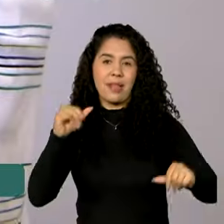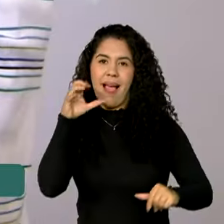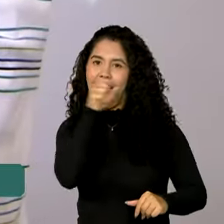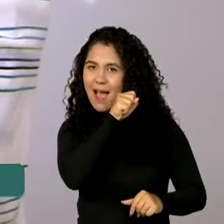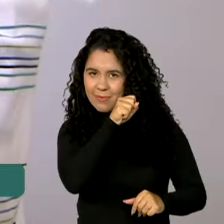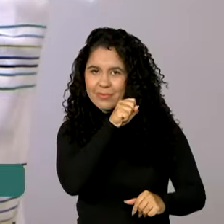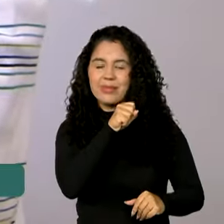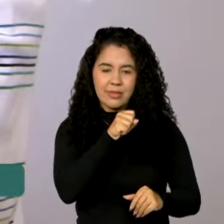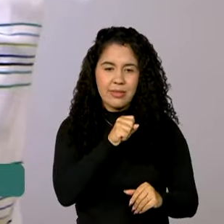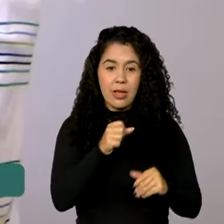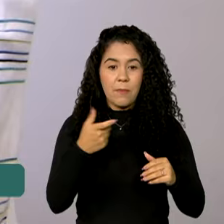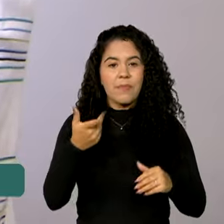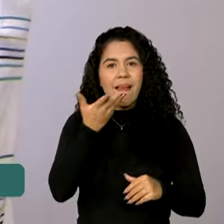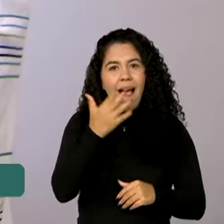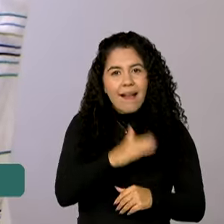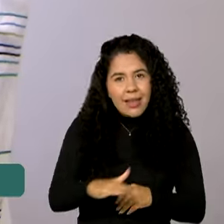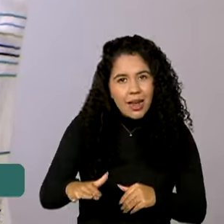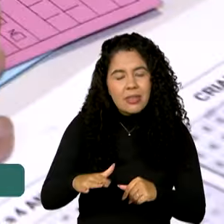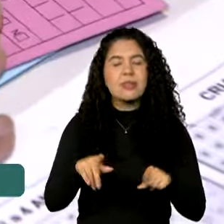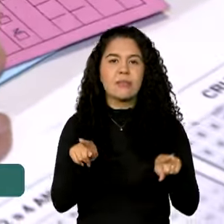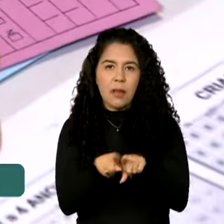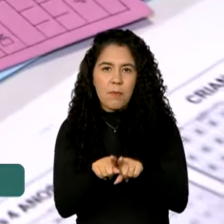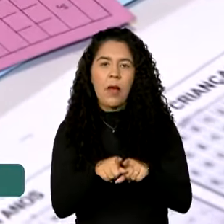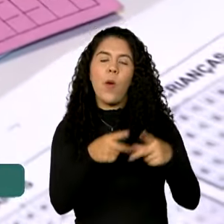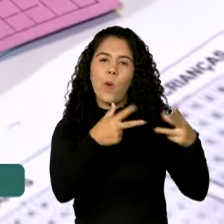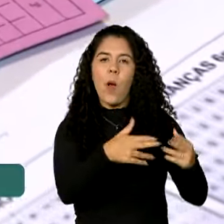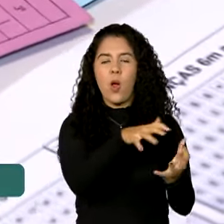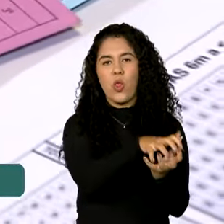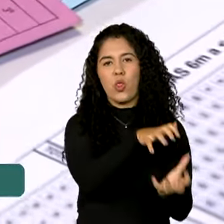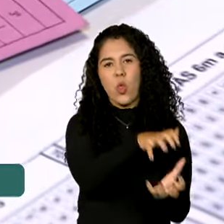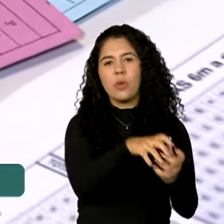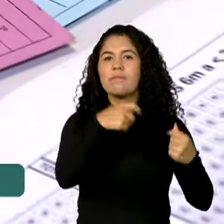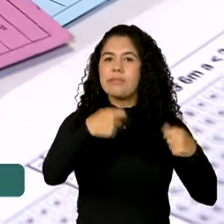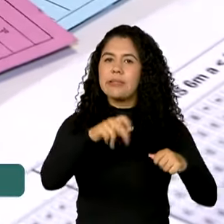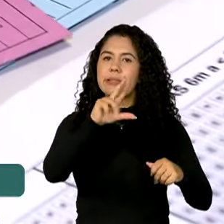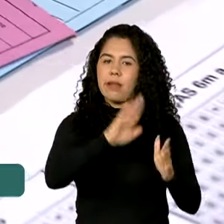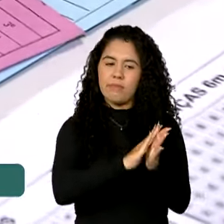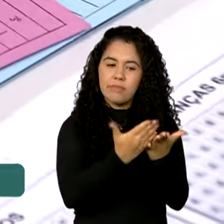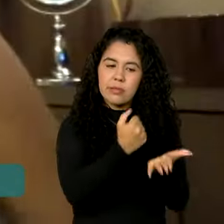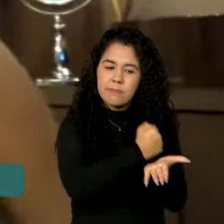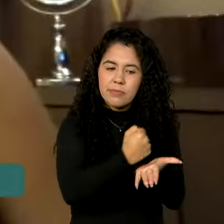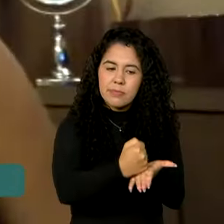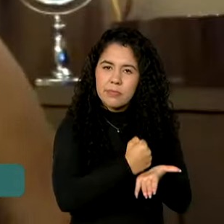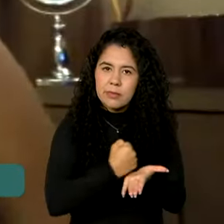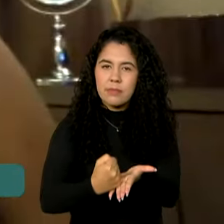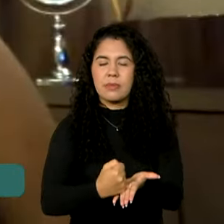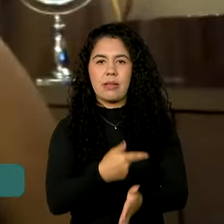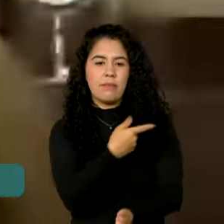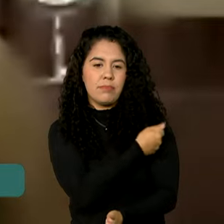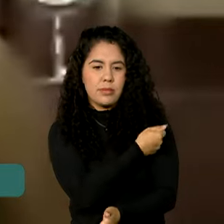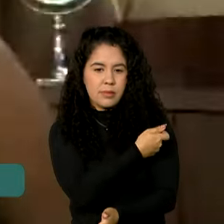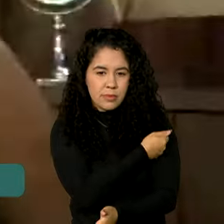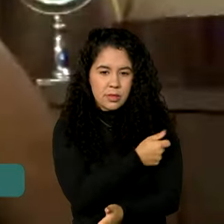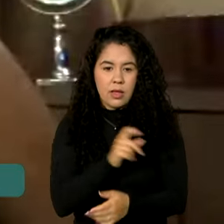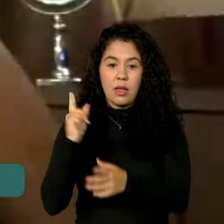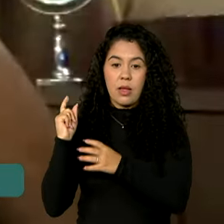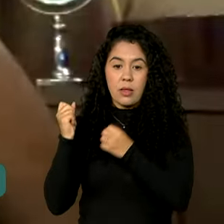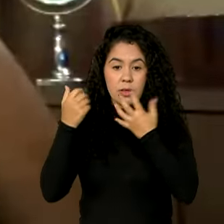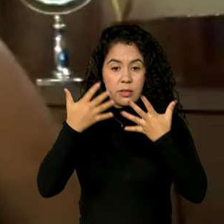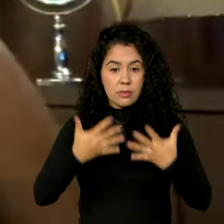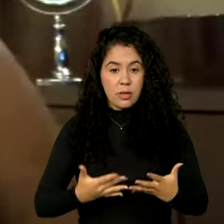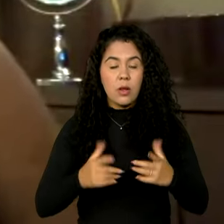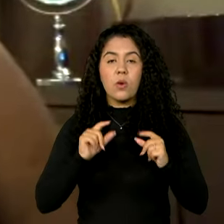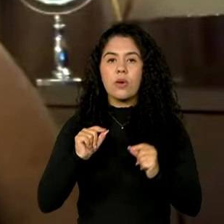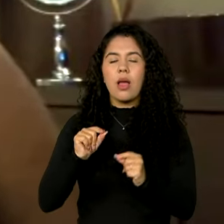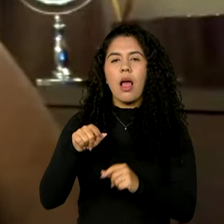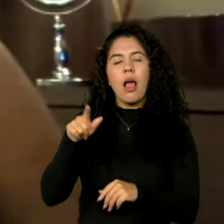rápida. Assim como as crianças, os idosos precisam estar com a caderneta sempre em dia. É inerente do próprio envelhecimento